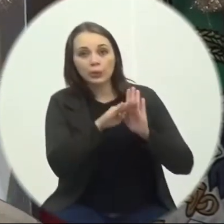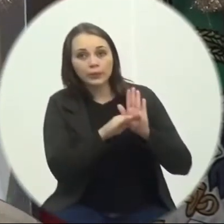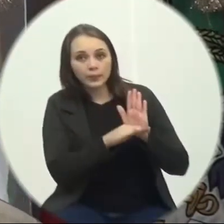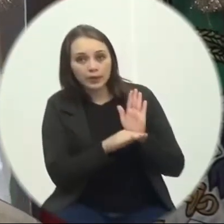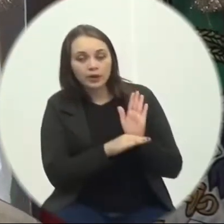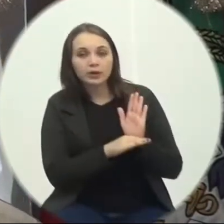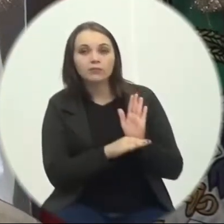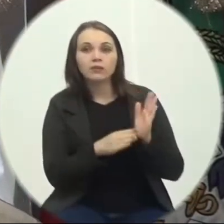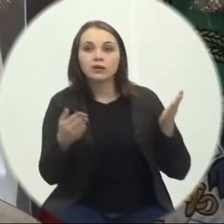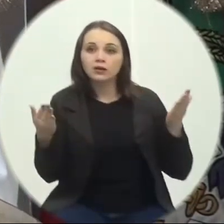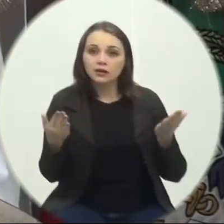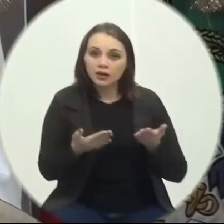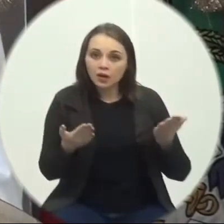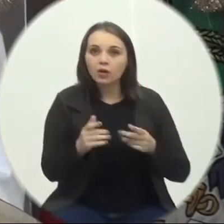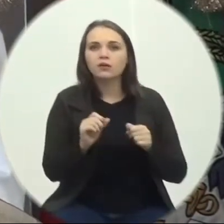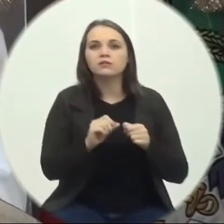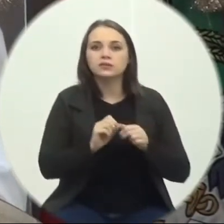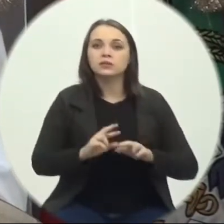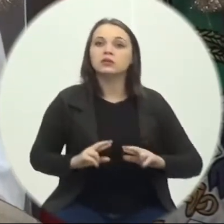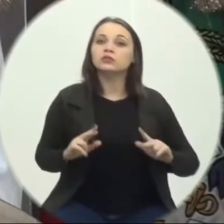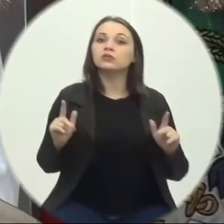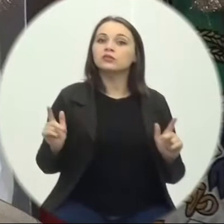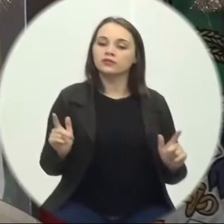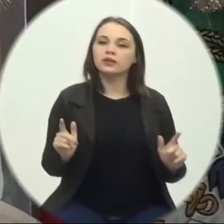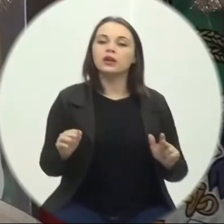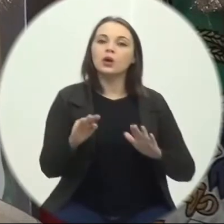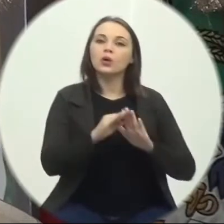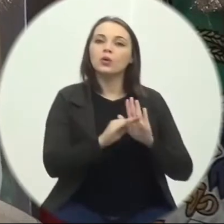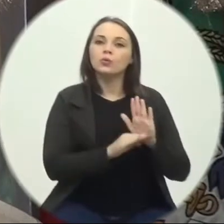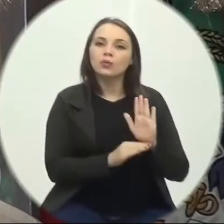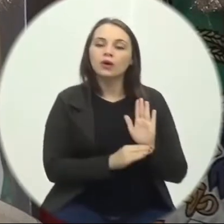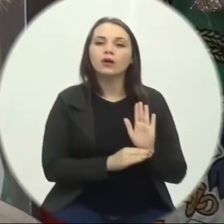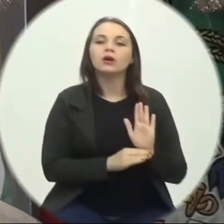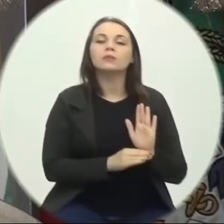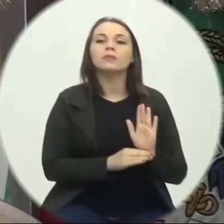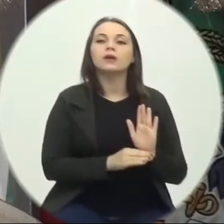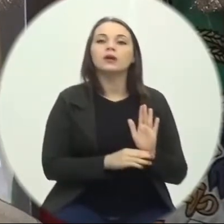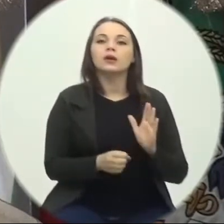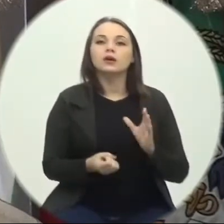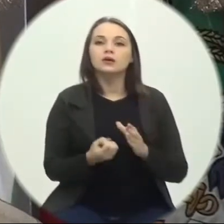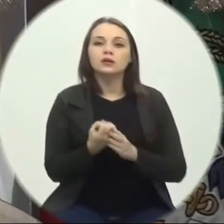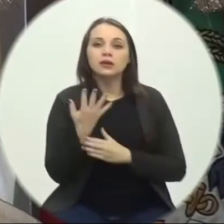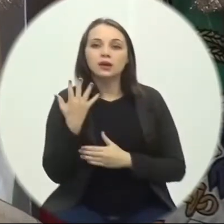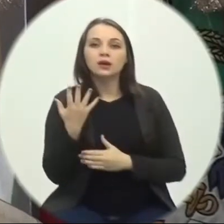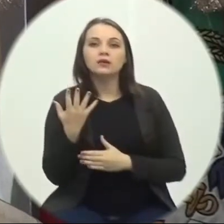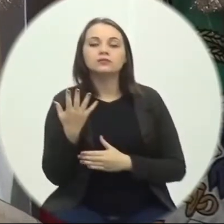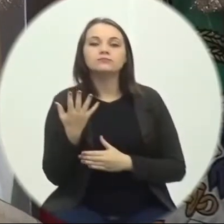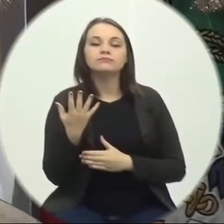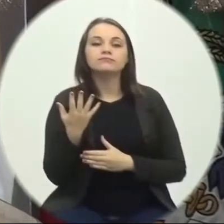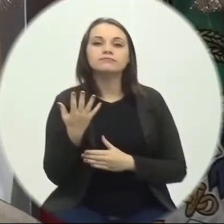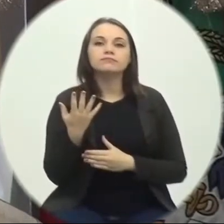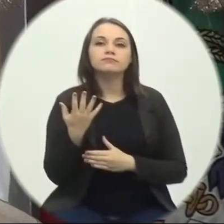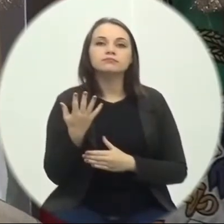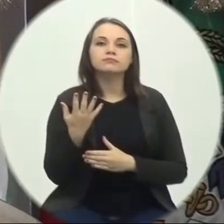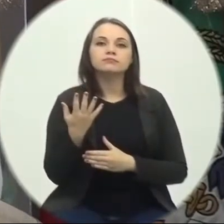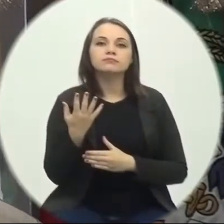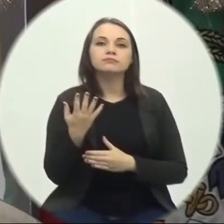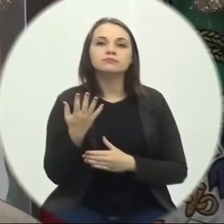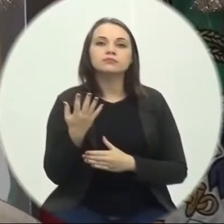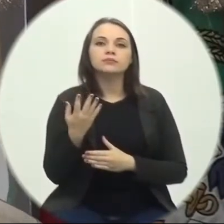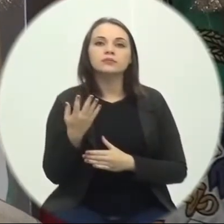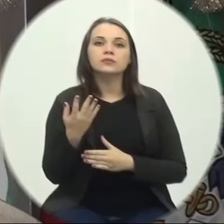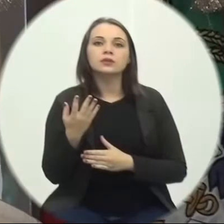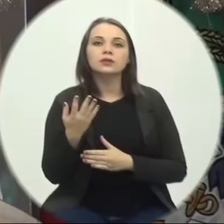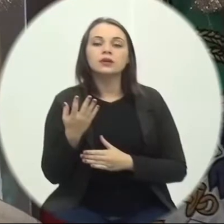neste momento Está fazendo a diferença Programa idealizado E criado Pela Magnífica